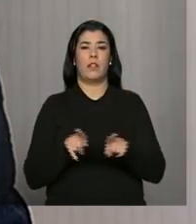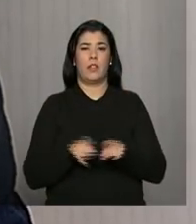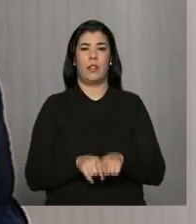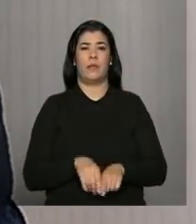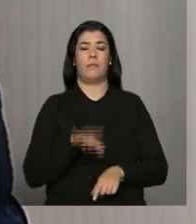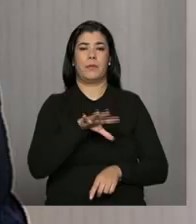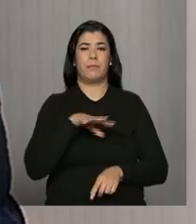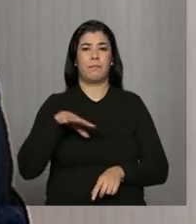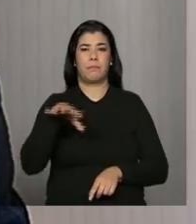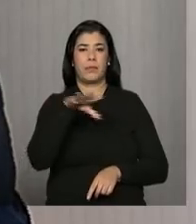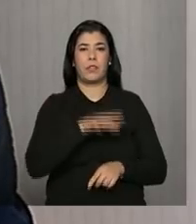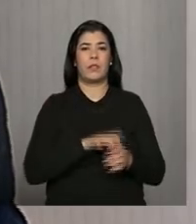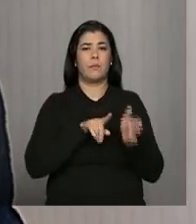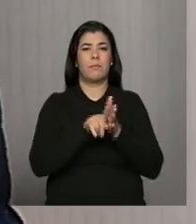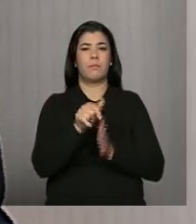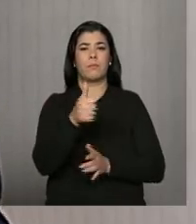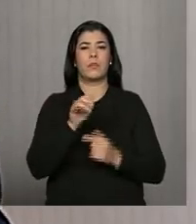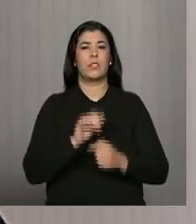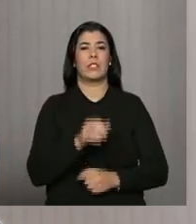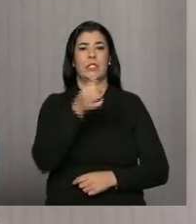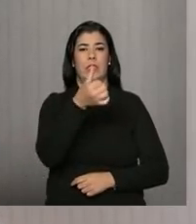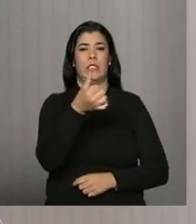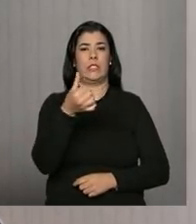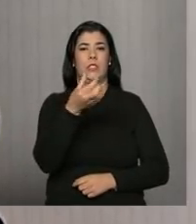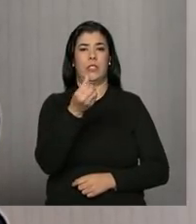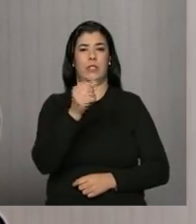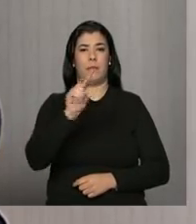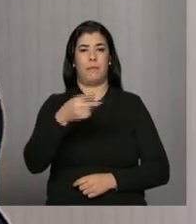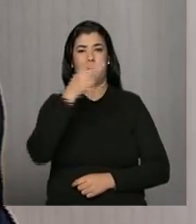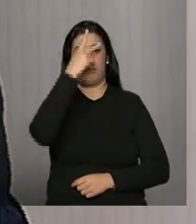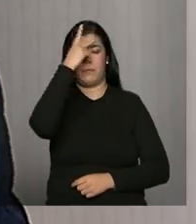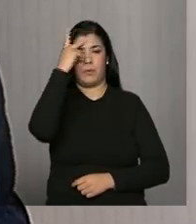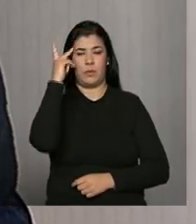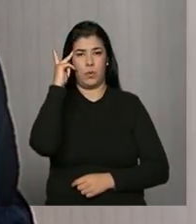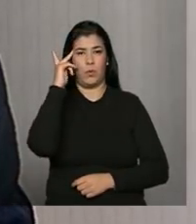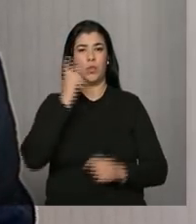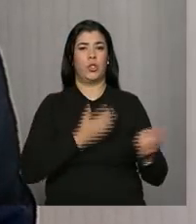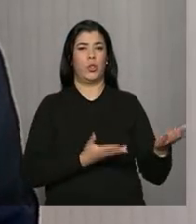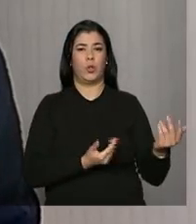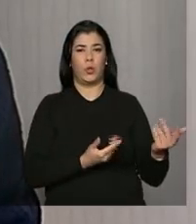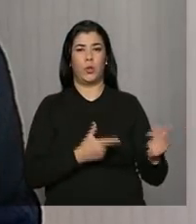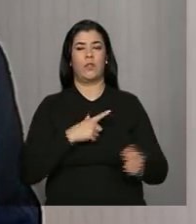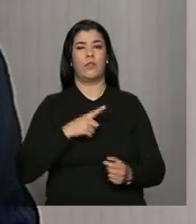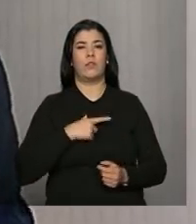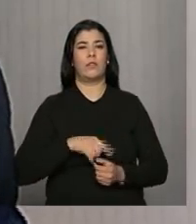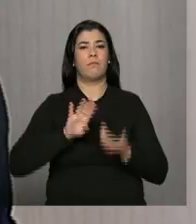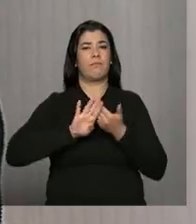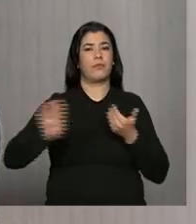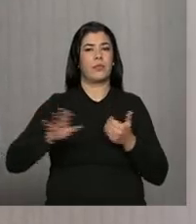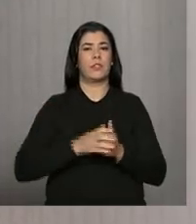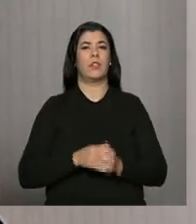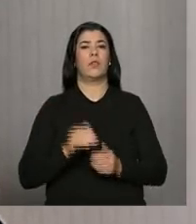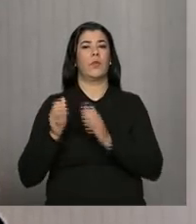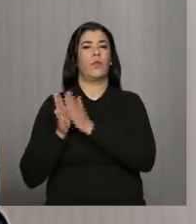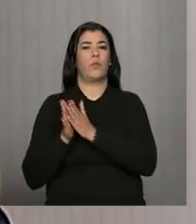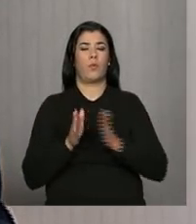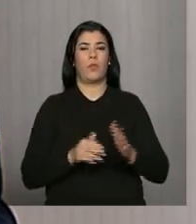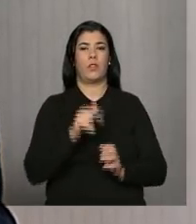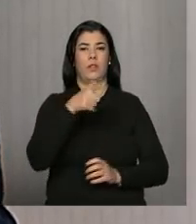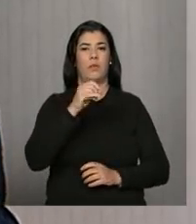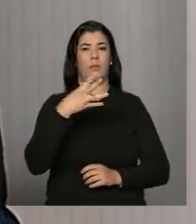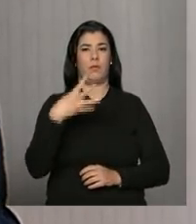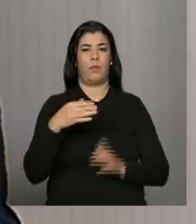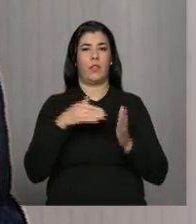que mais de 160 mil vidas, principalmente de jovens, foram poupadas entre 2004 e 2012, após a